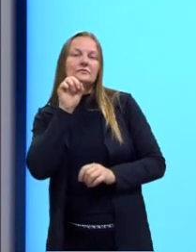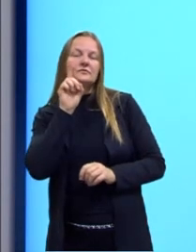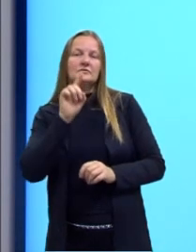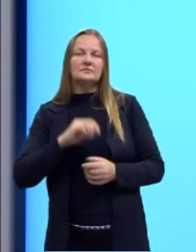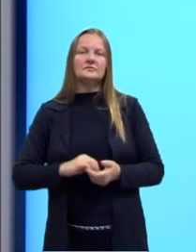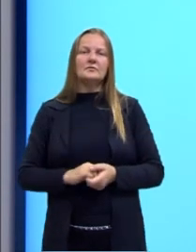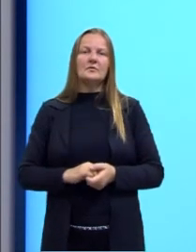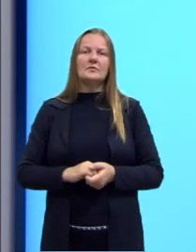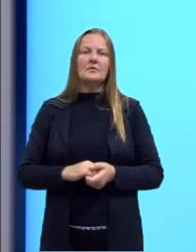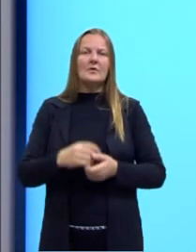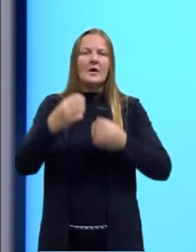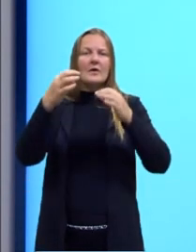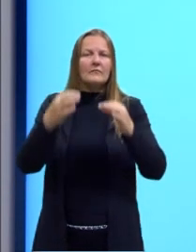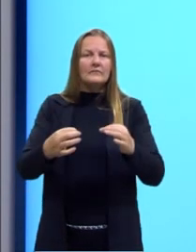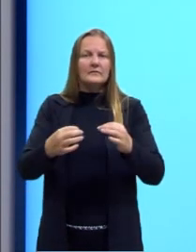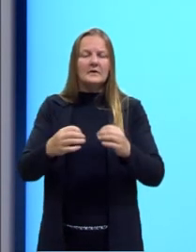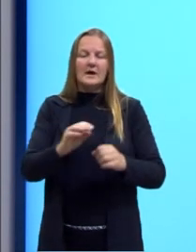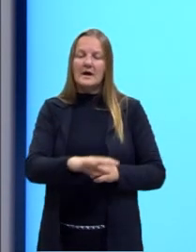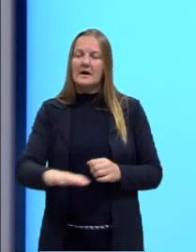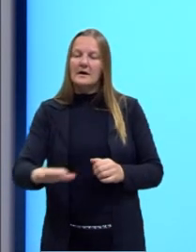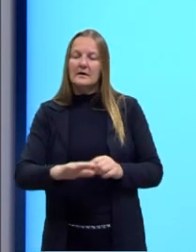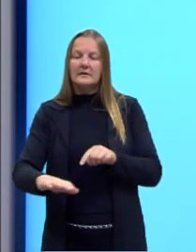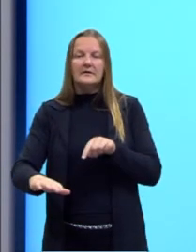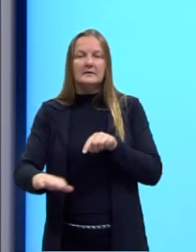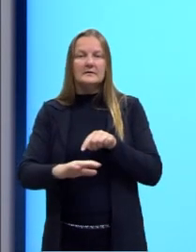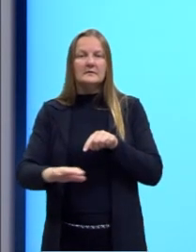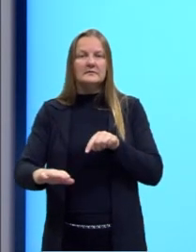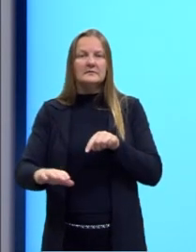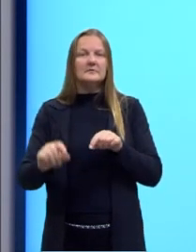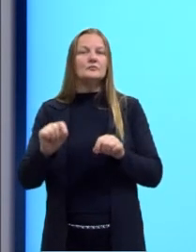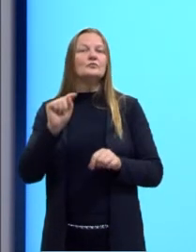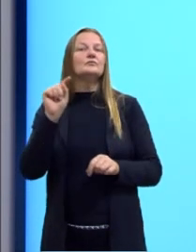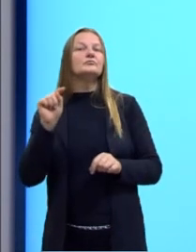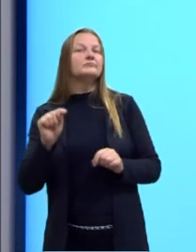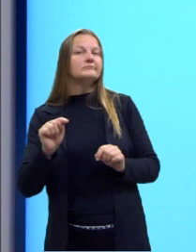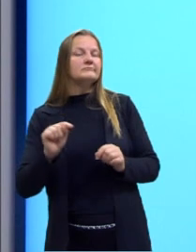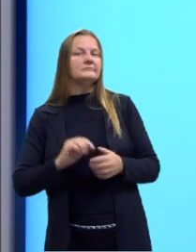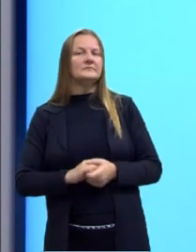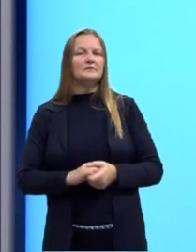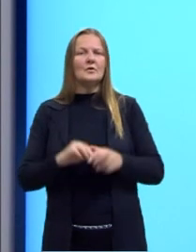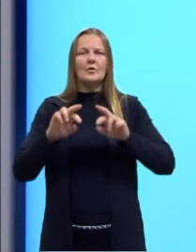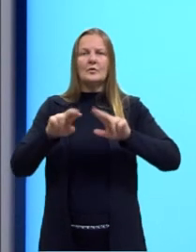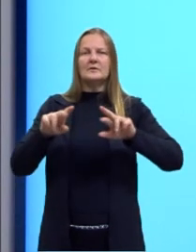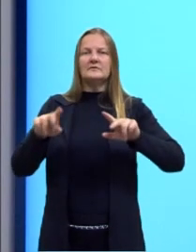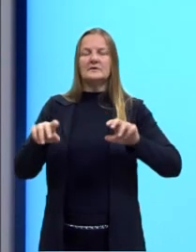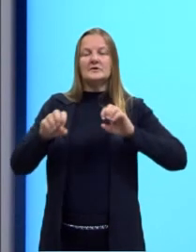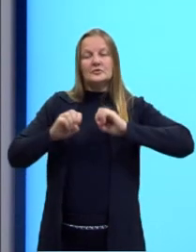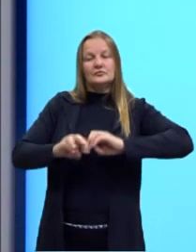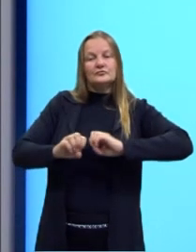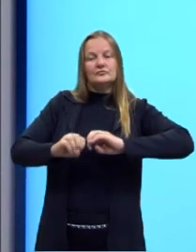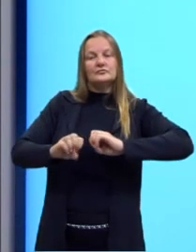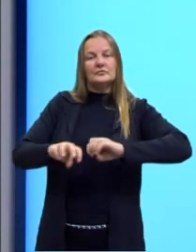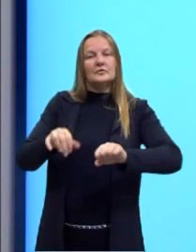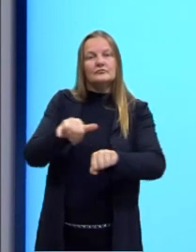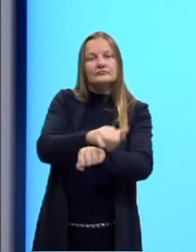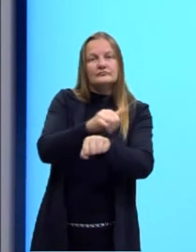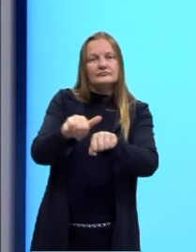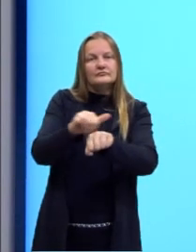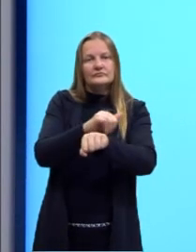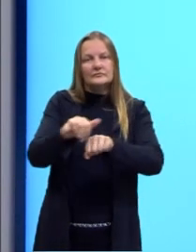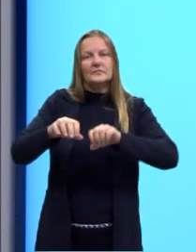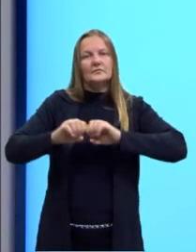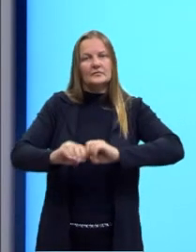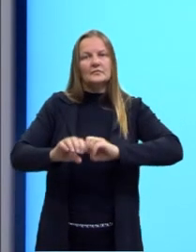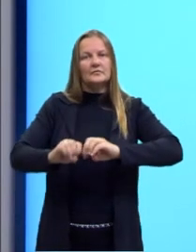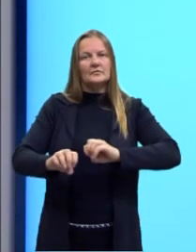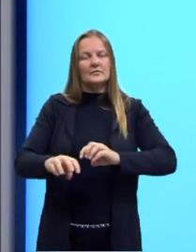confirmam que as crianças... Bom, eu quero as diferentes formas de educar as crianças.